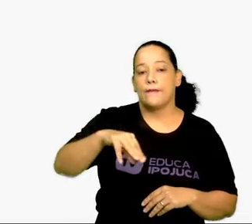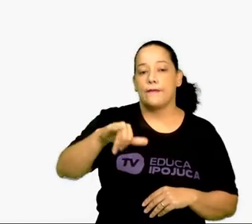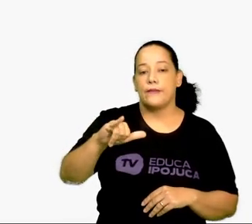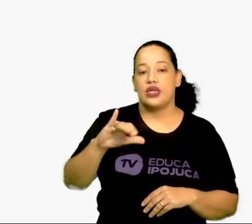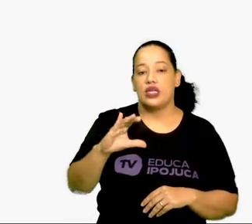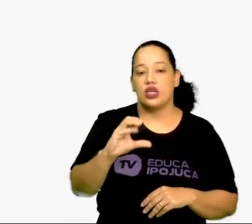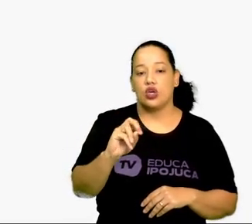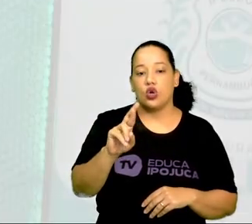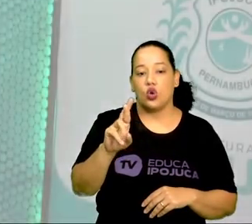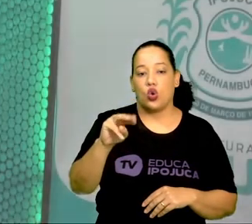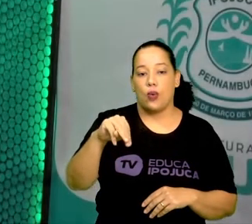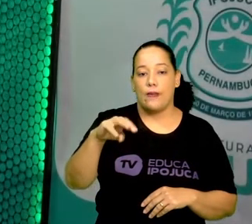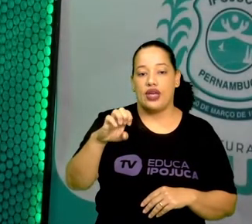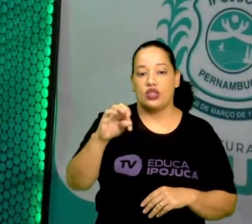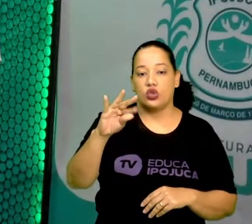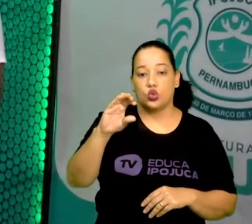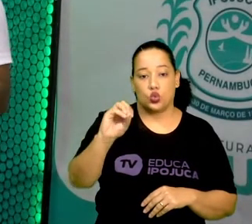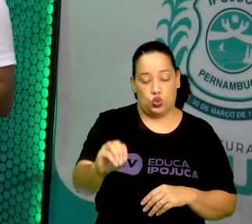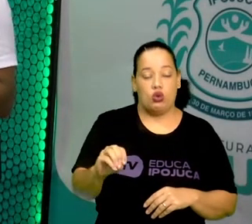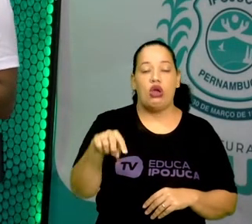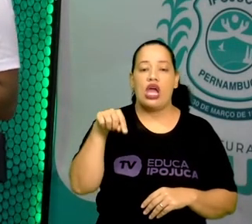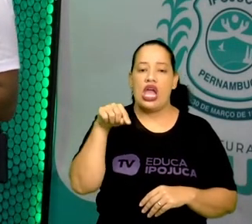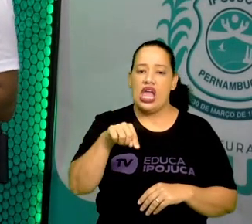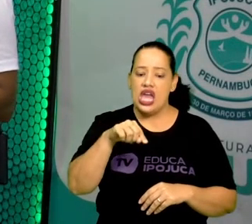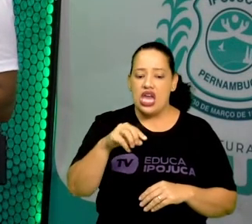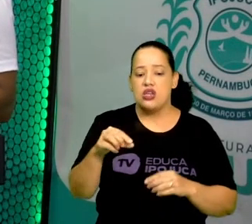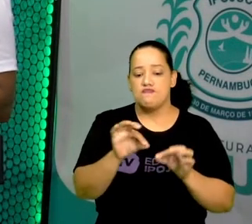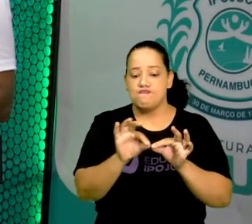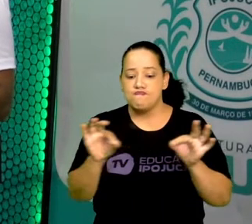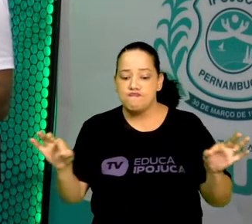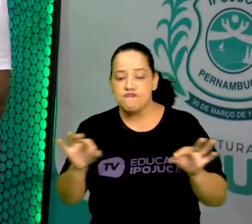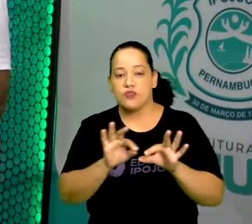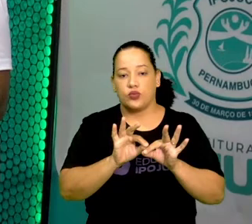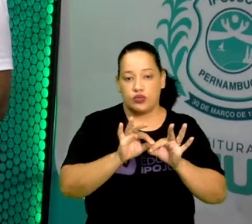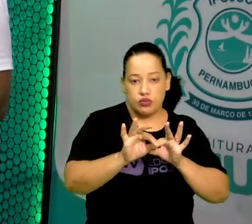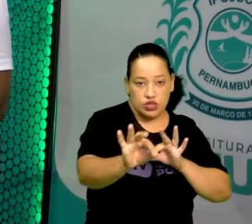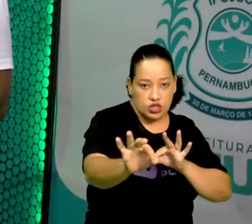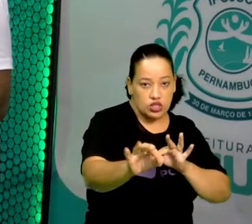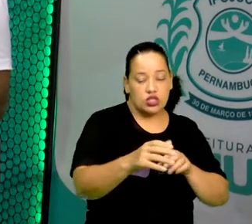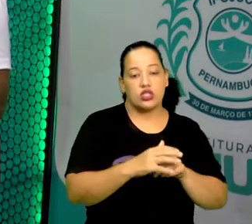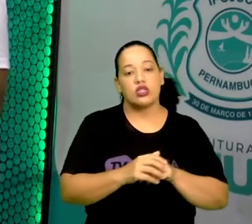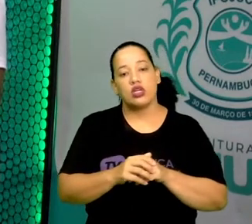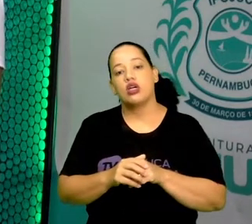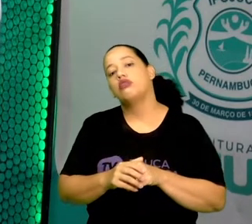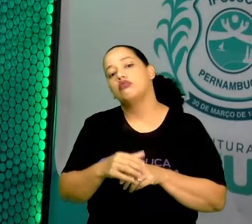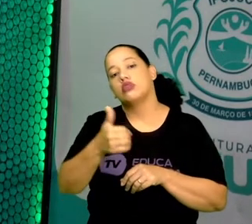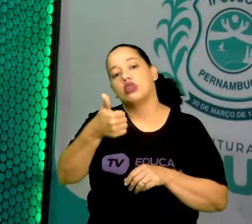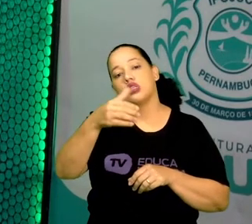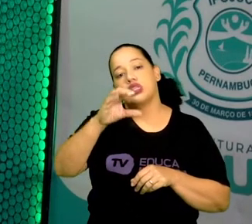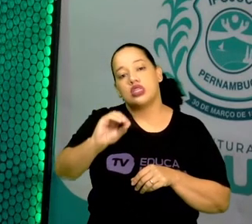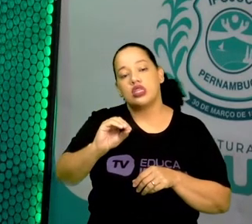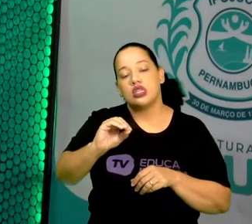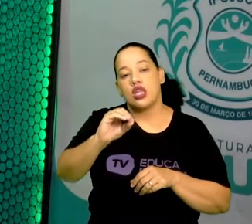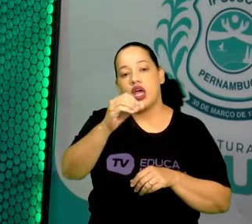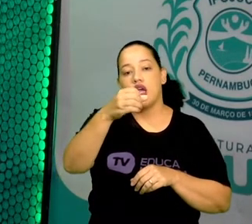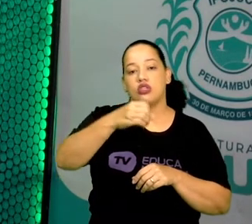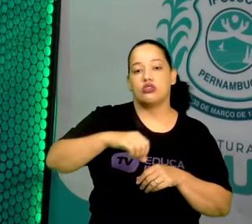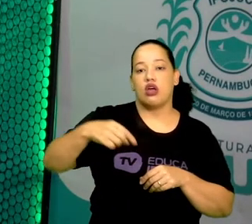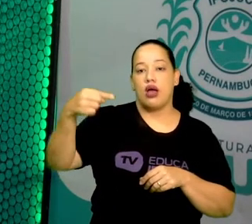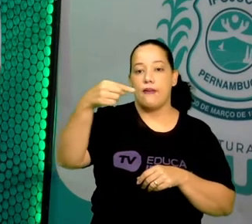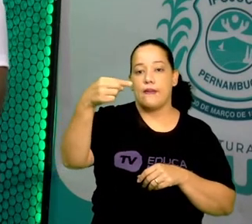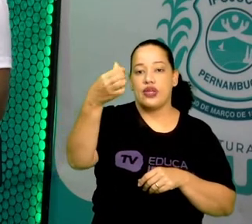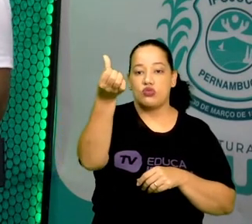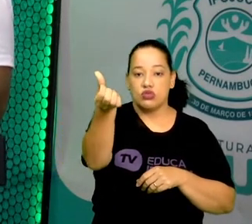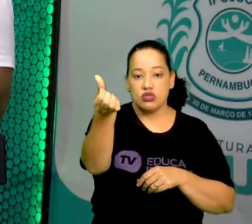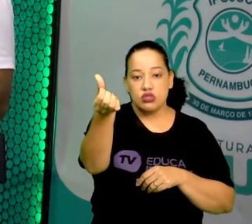O micrômetro é uma unidade de medida também. É 10 elevado a menos 6. Significa